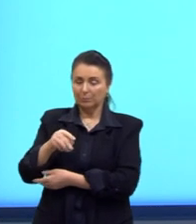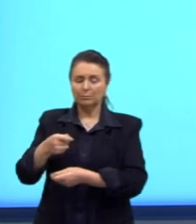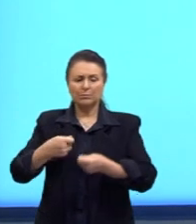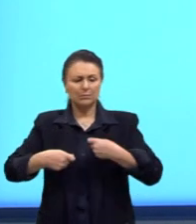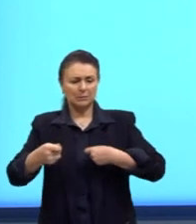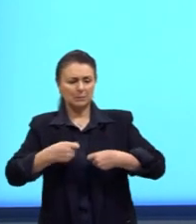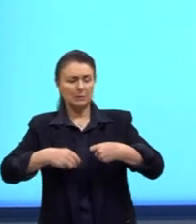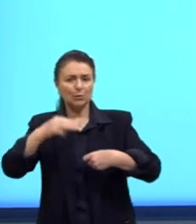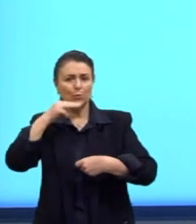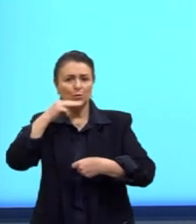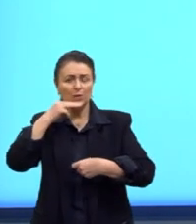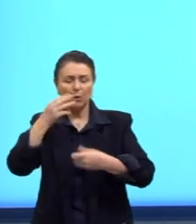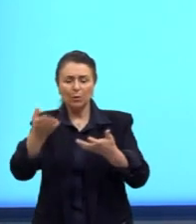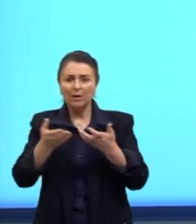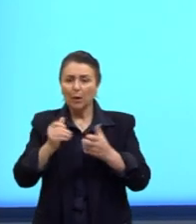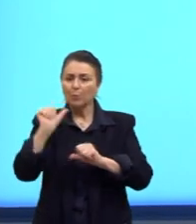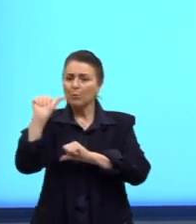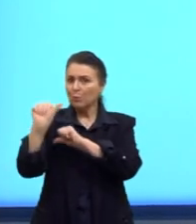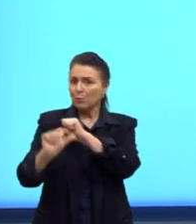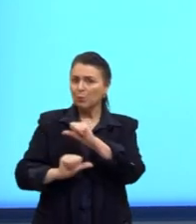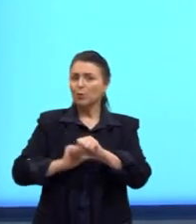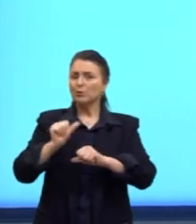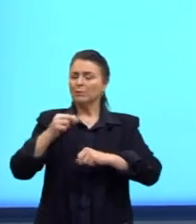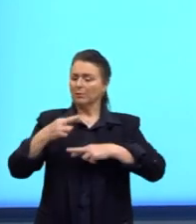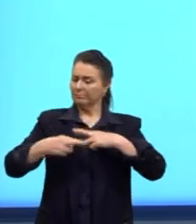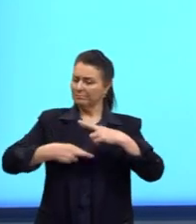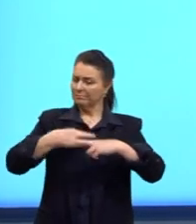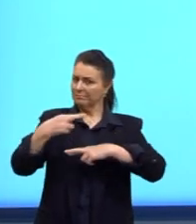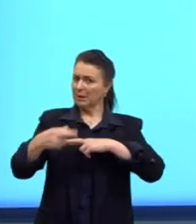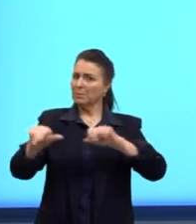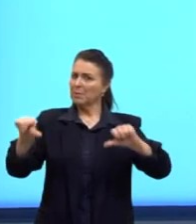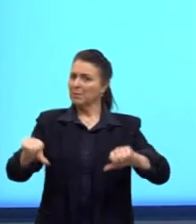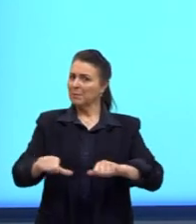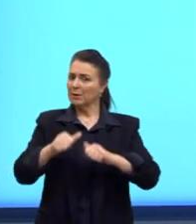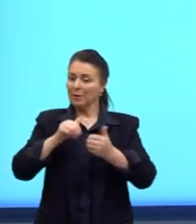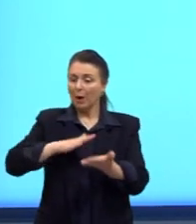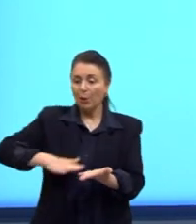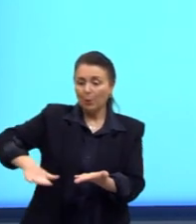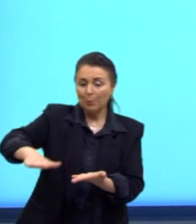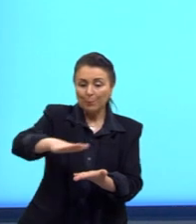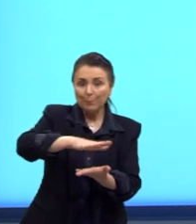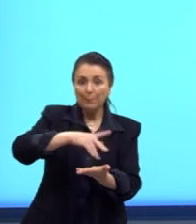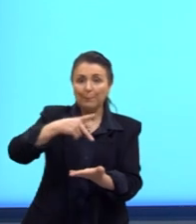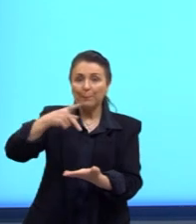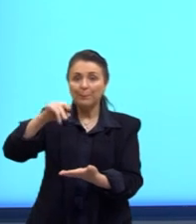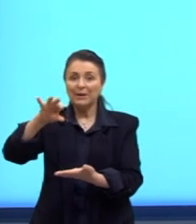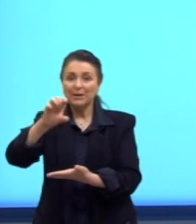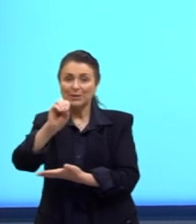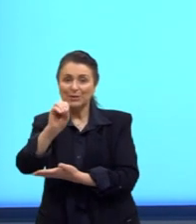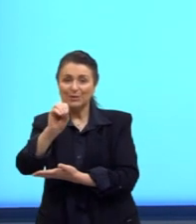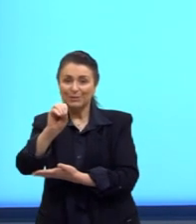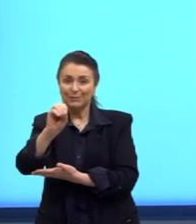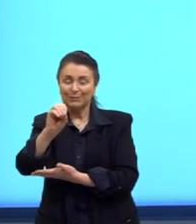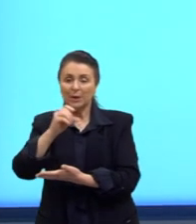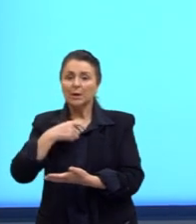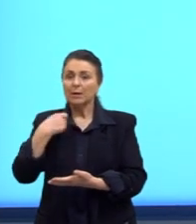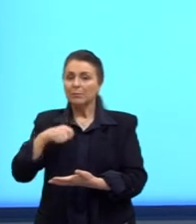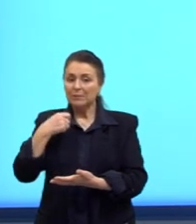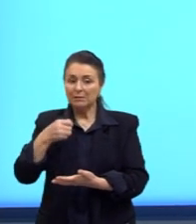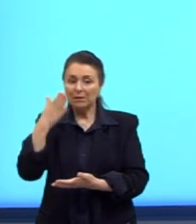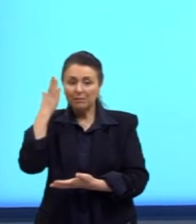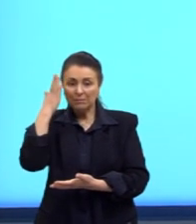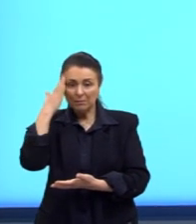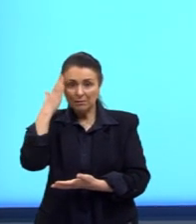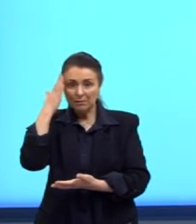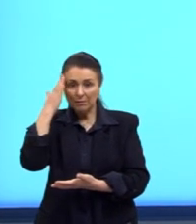do museu deseja fazer uma reforma, revitalizando o piso do seu pátio, e para isso precisa estimar a sua